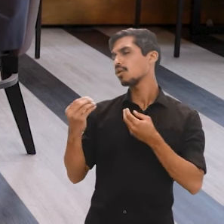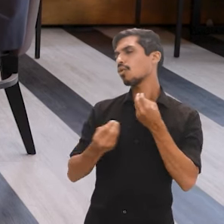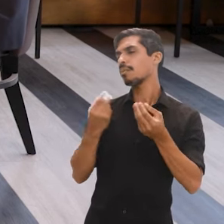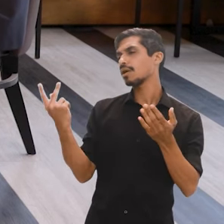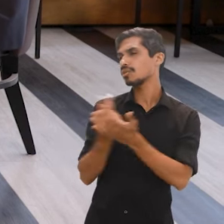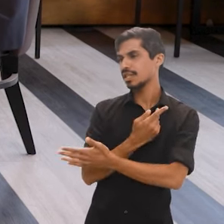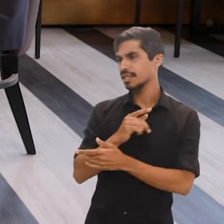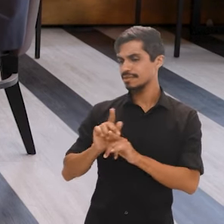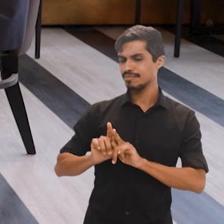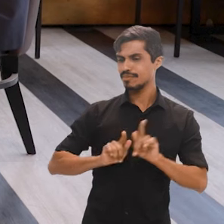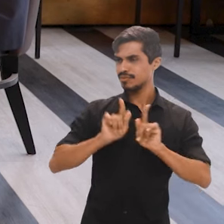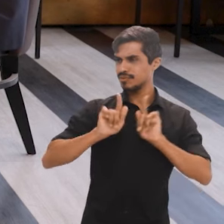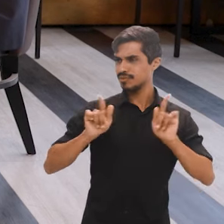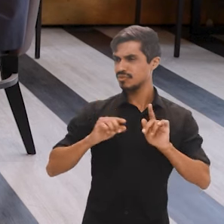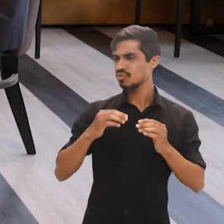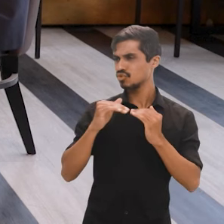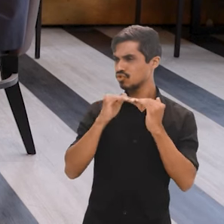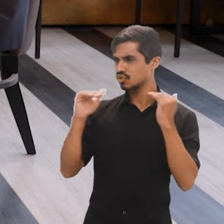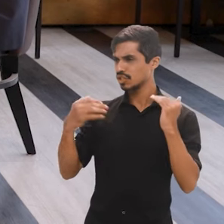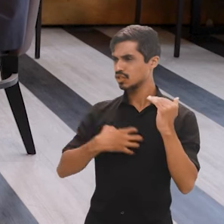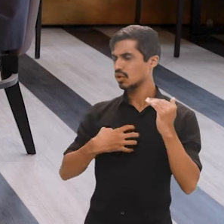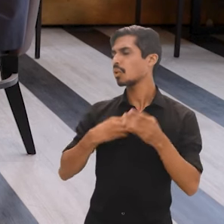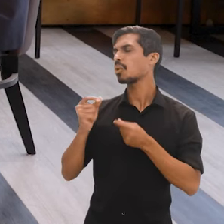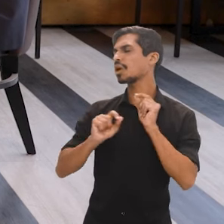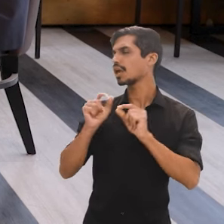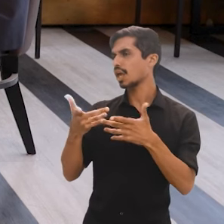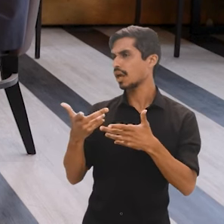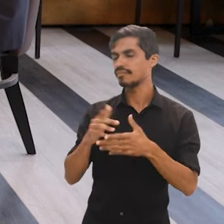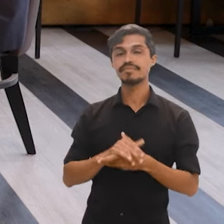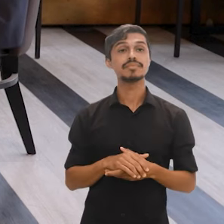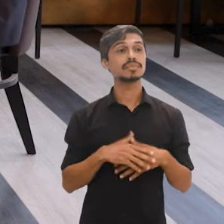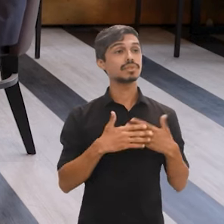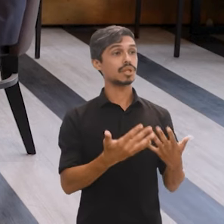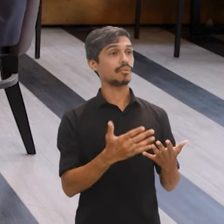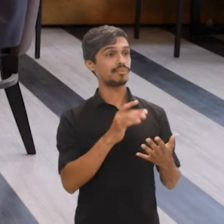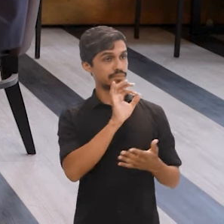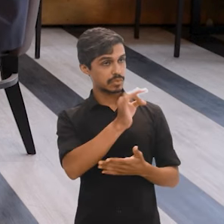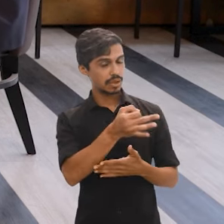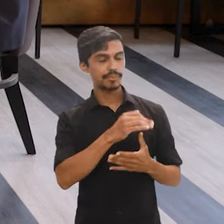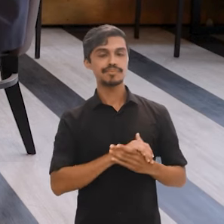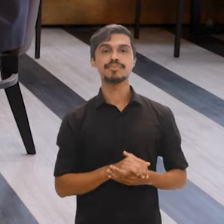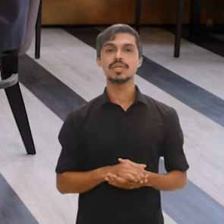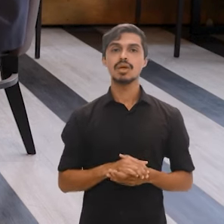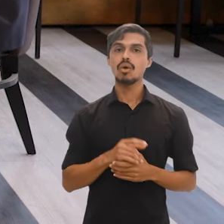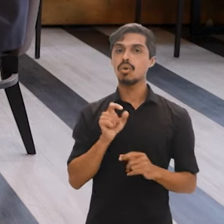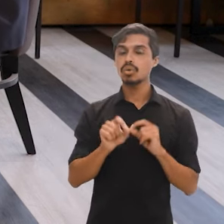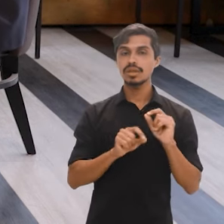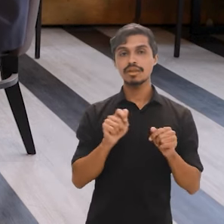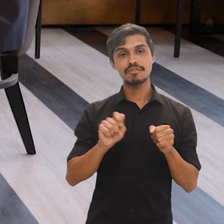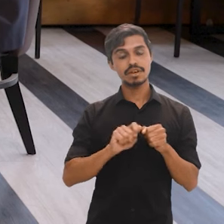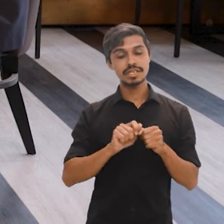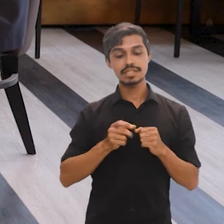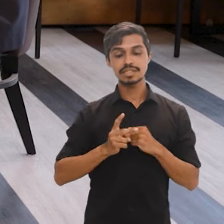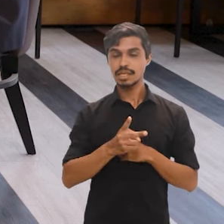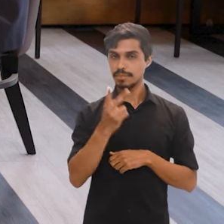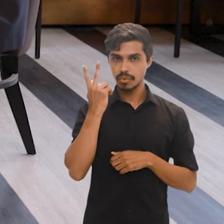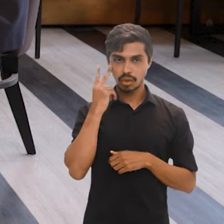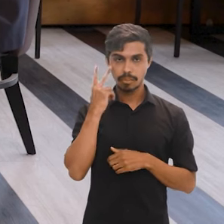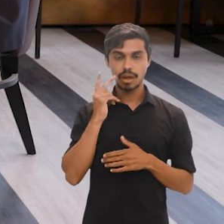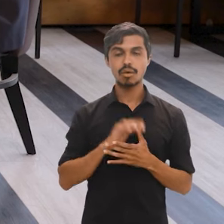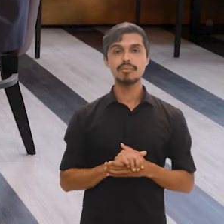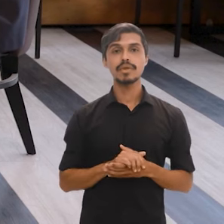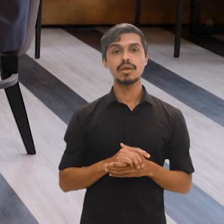explica para a gente a importância deles e o que consistem. Exatamente. O que se realiza comumente é uma